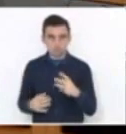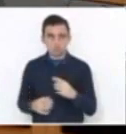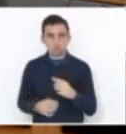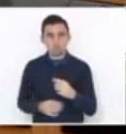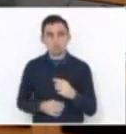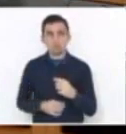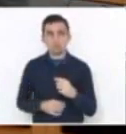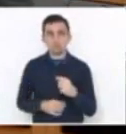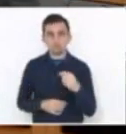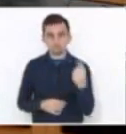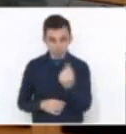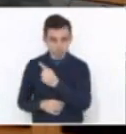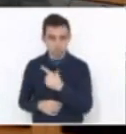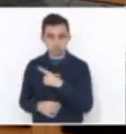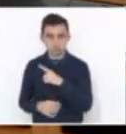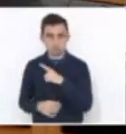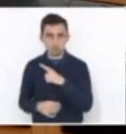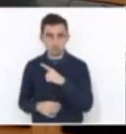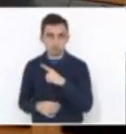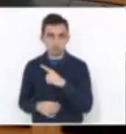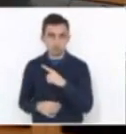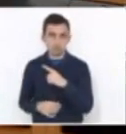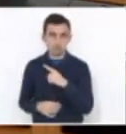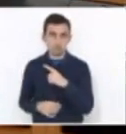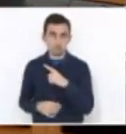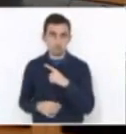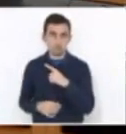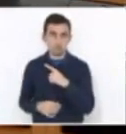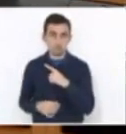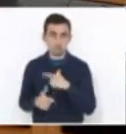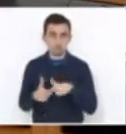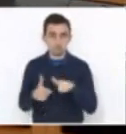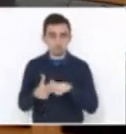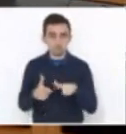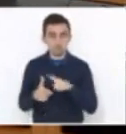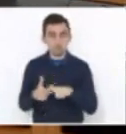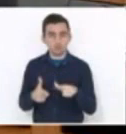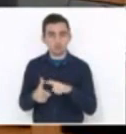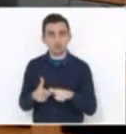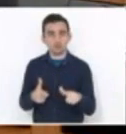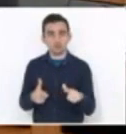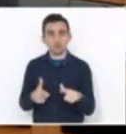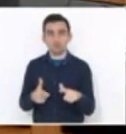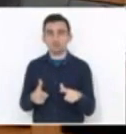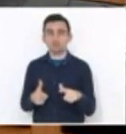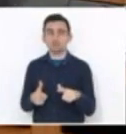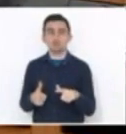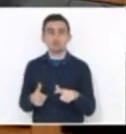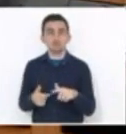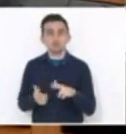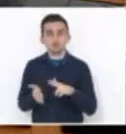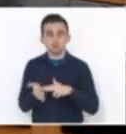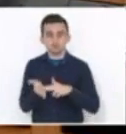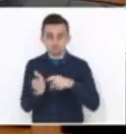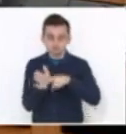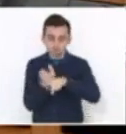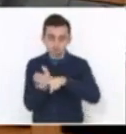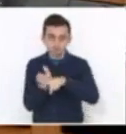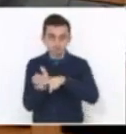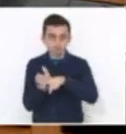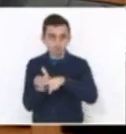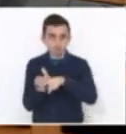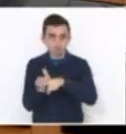disse o deputado Zé Milton, o problema da carta-consulta que o governo formalizou ao órgão financiador.